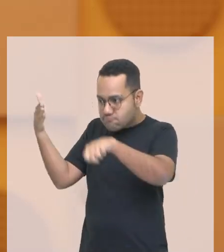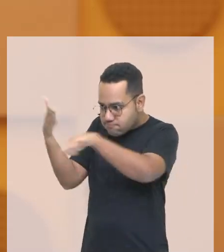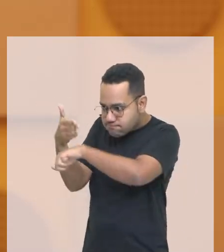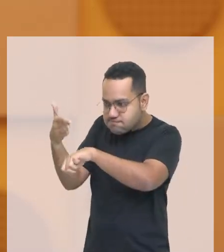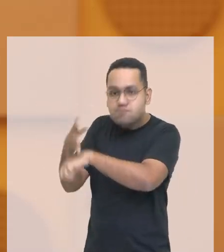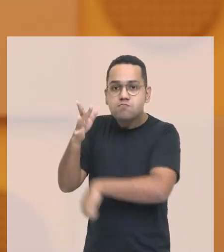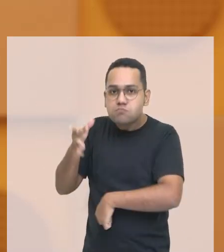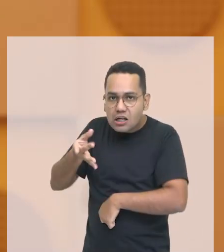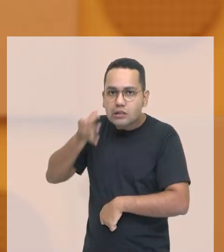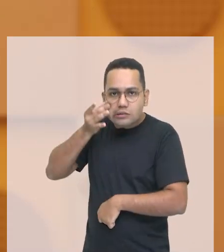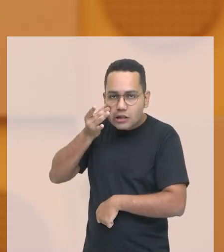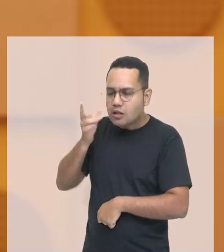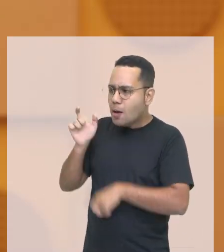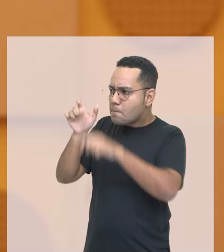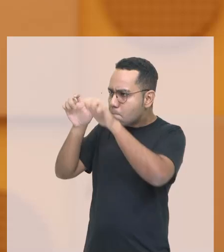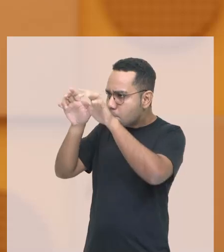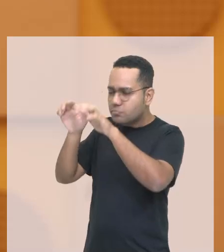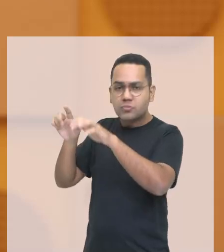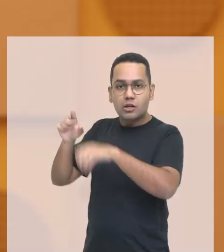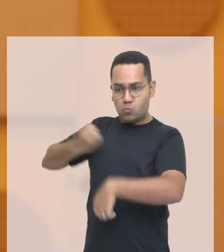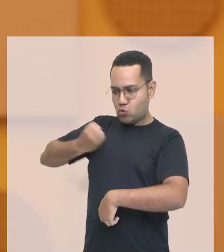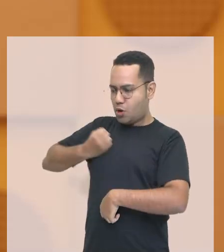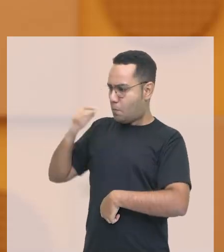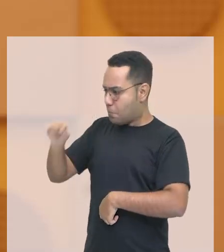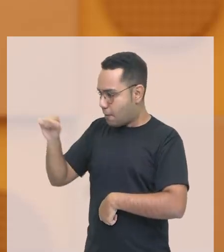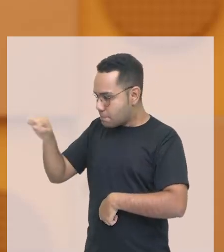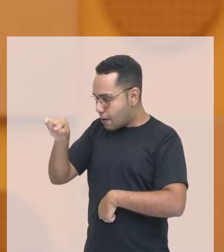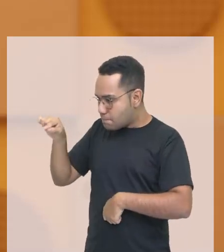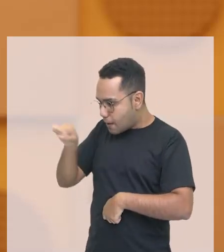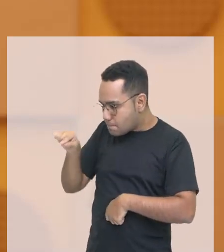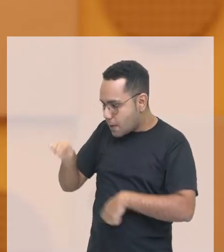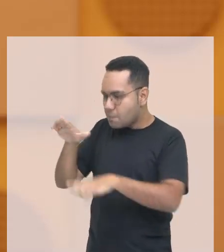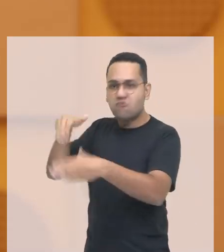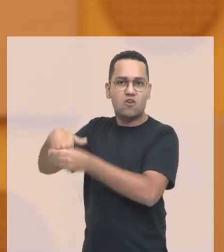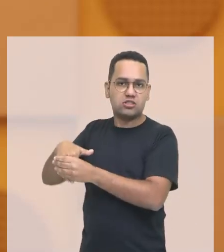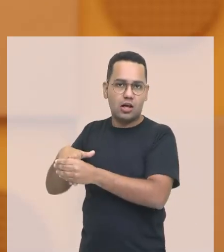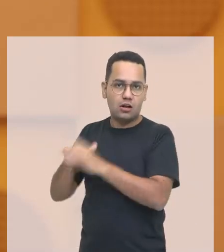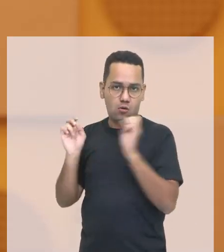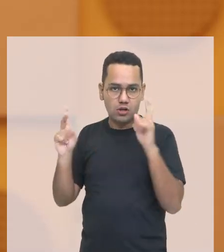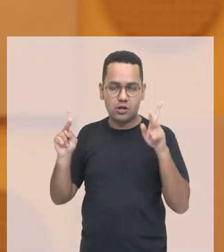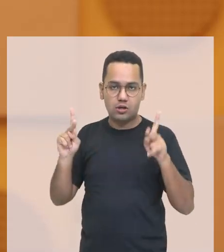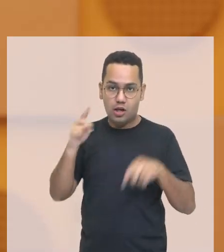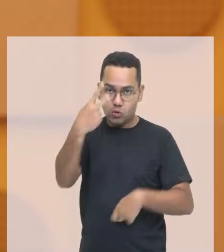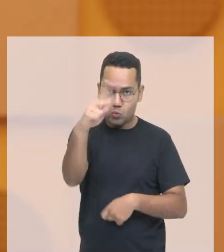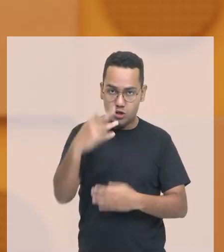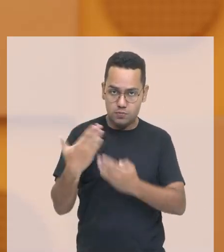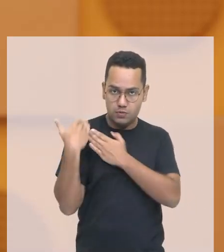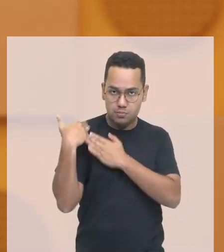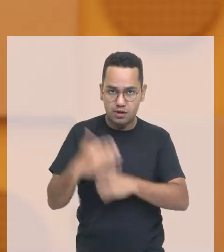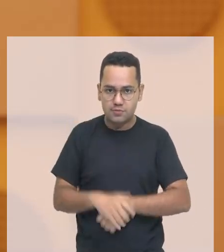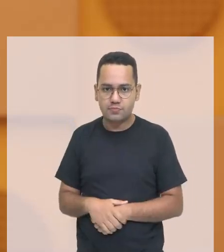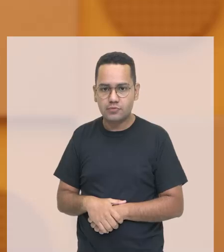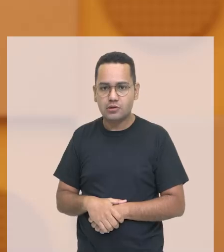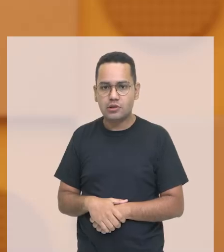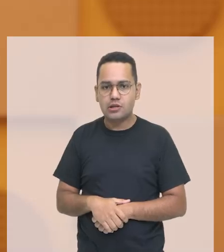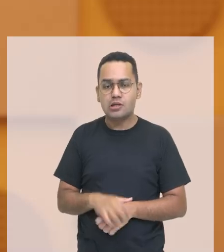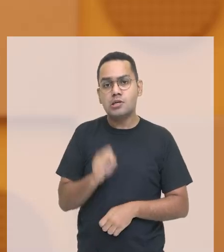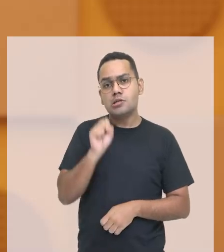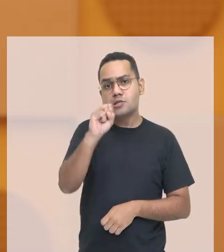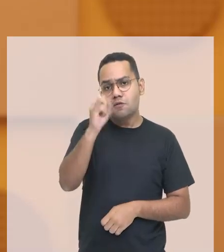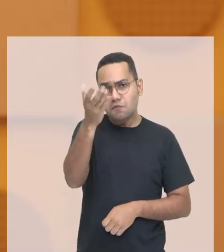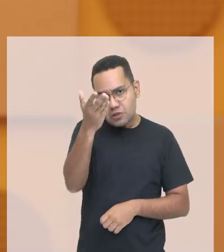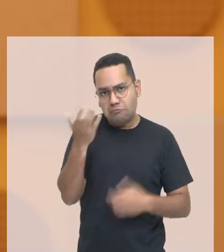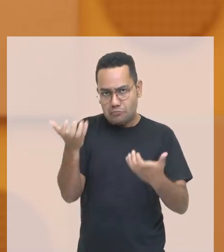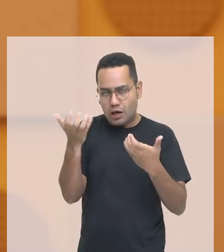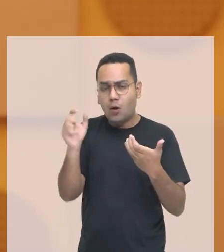comparecer à eleição é uma obrigação sua como cidadão mas se não quiser votar quiser anular o voto você tem